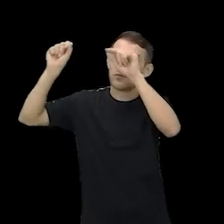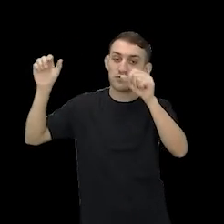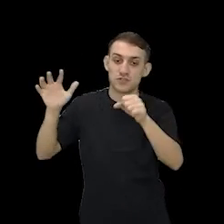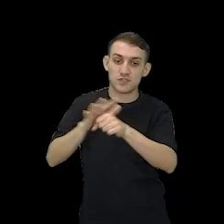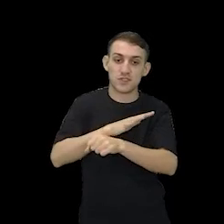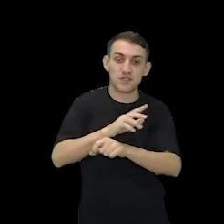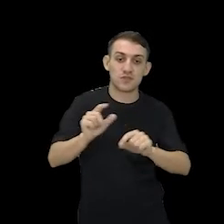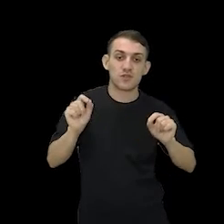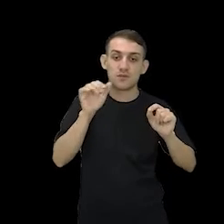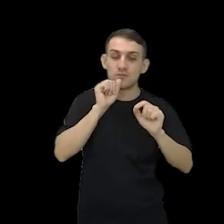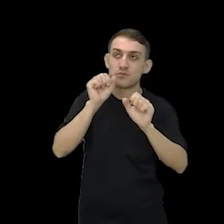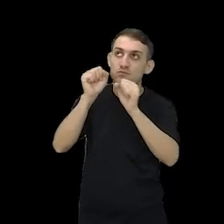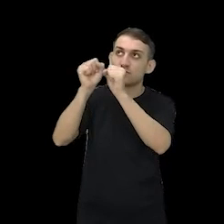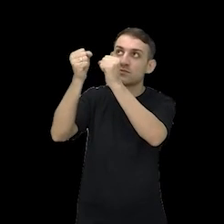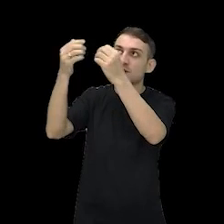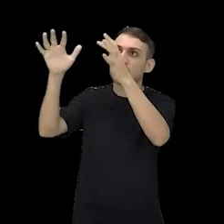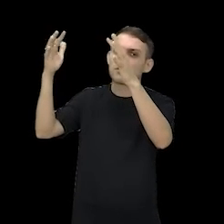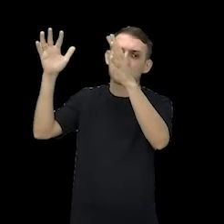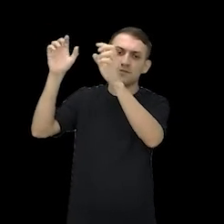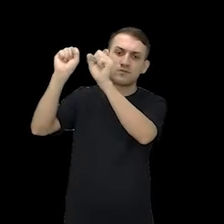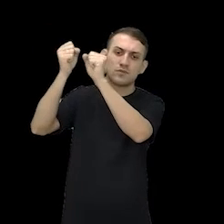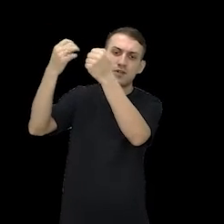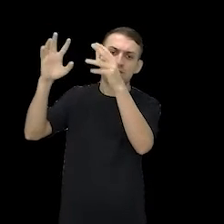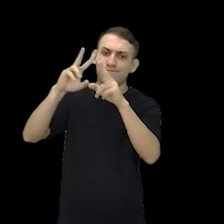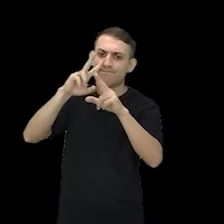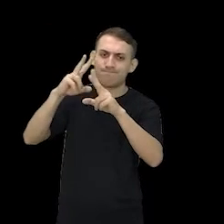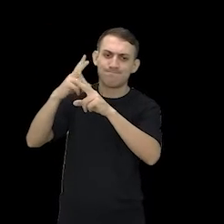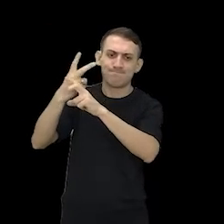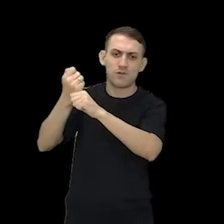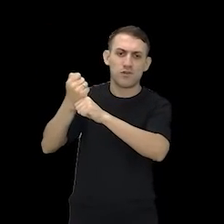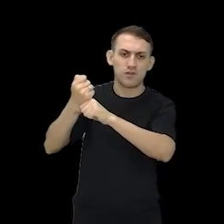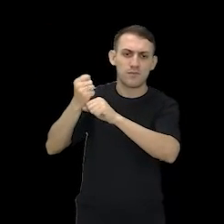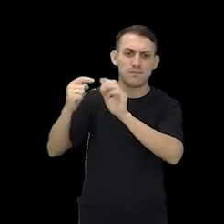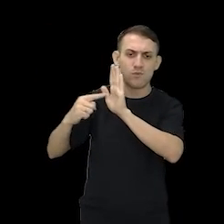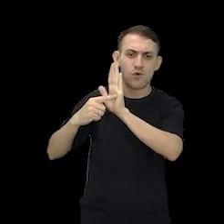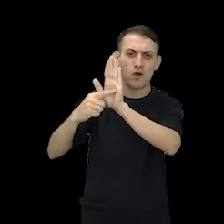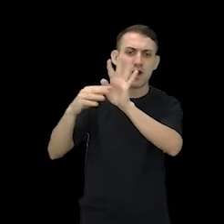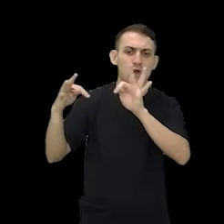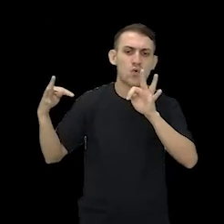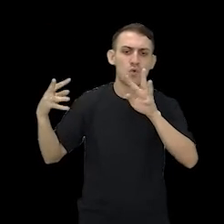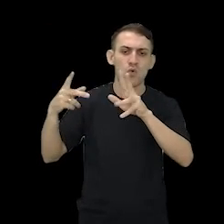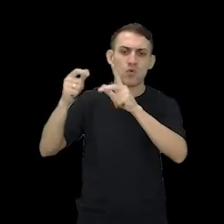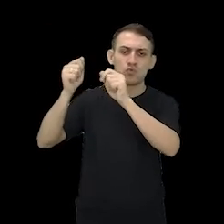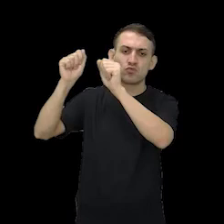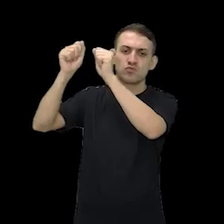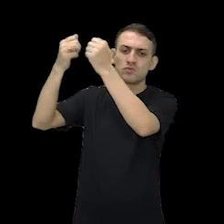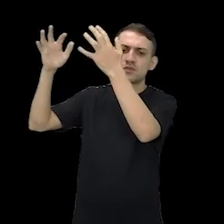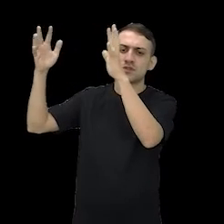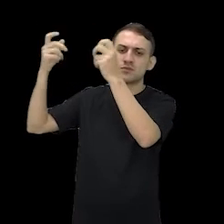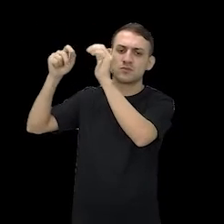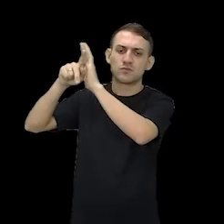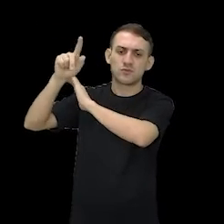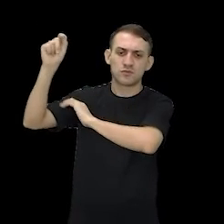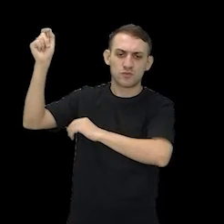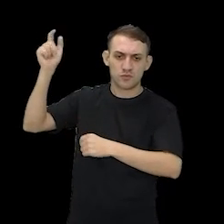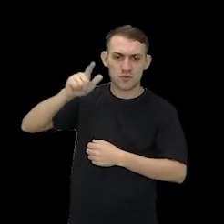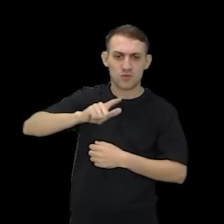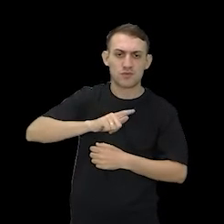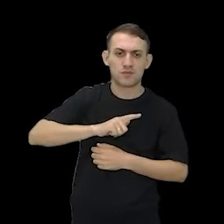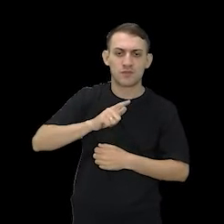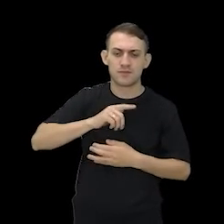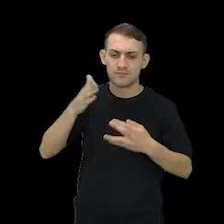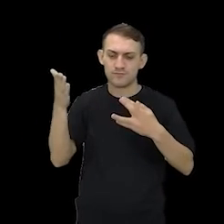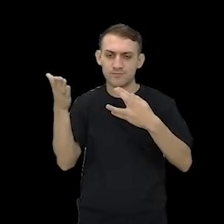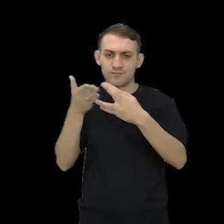quando o brilho está total. Ela reflete todo o brilho do sol. E ela se localiza entre o